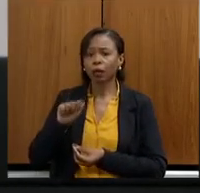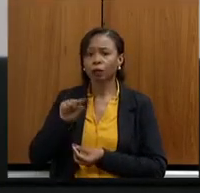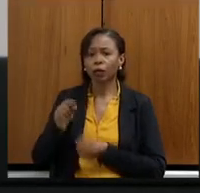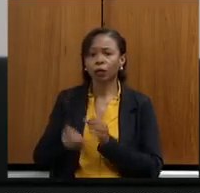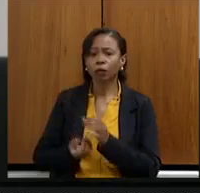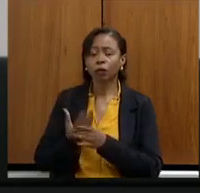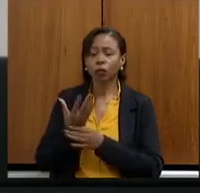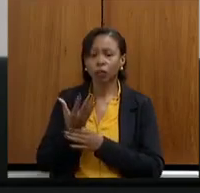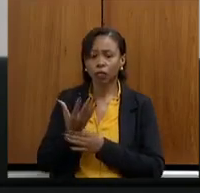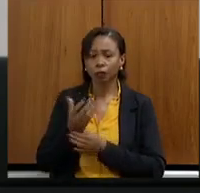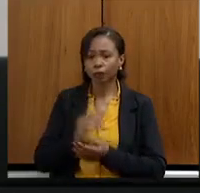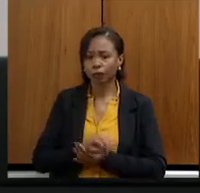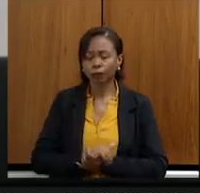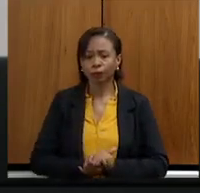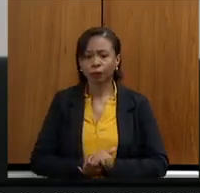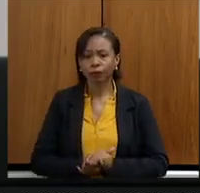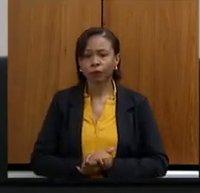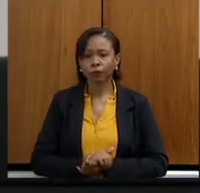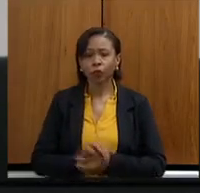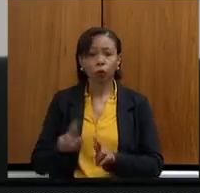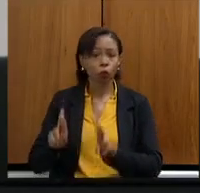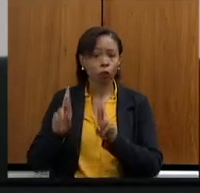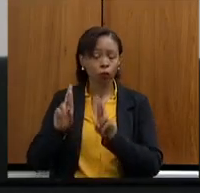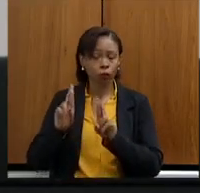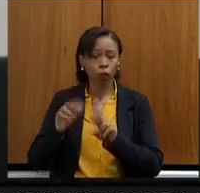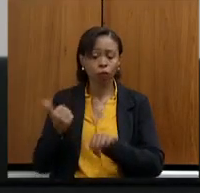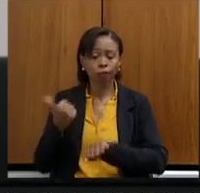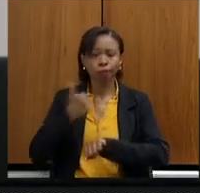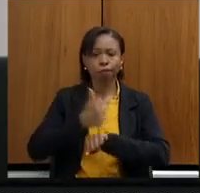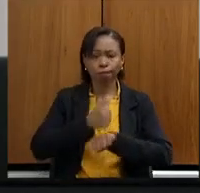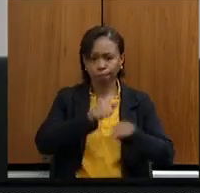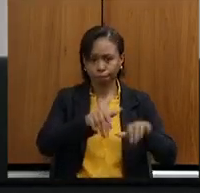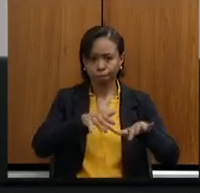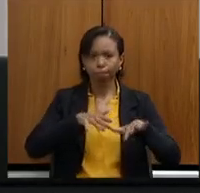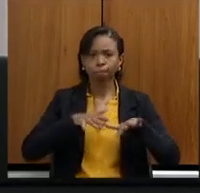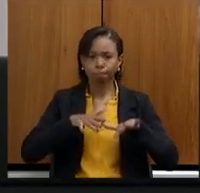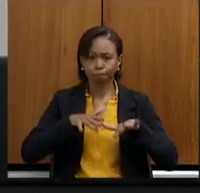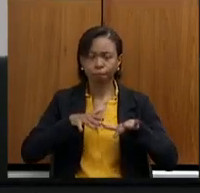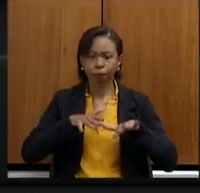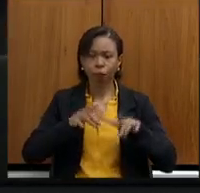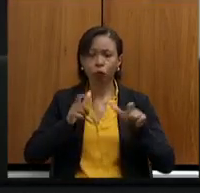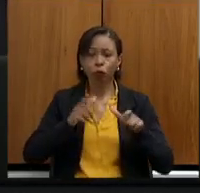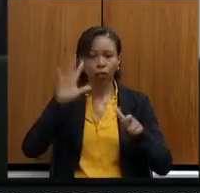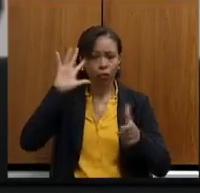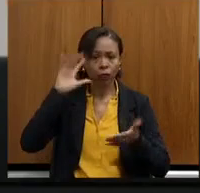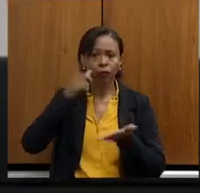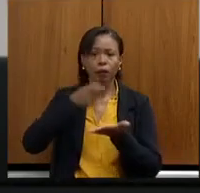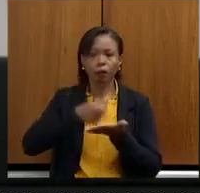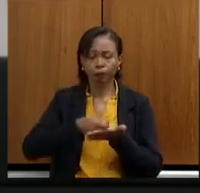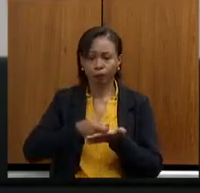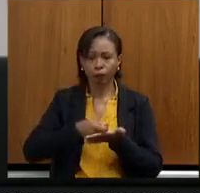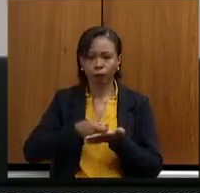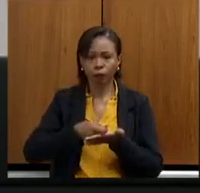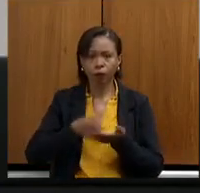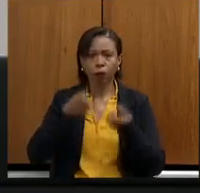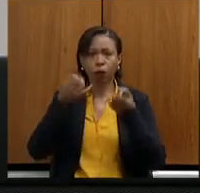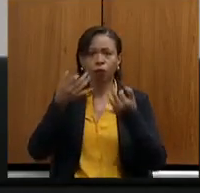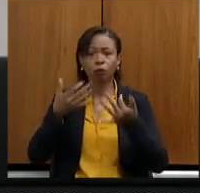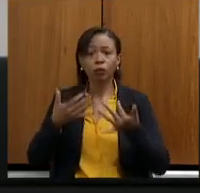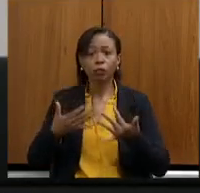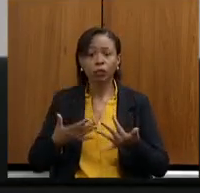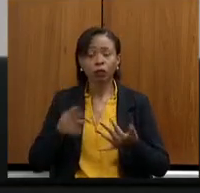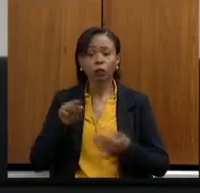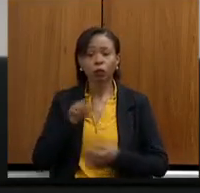normativa recursal com ambos os poderes, tomando o lugar plenário como instância deliberativa, qual a justificativa para que o presidente